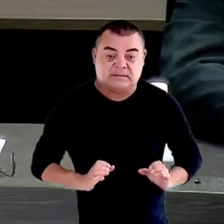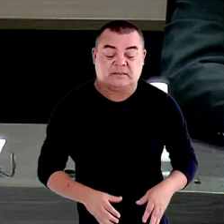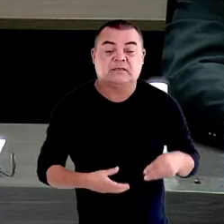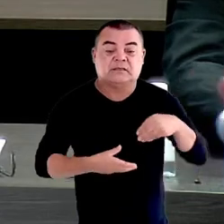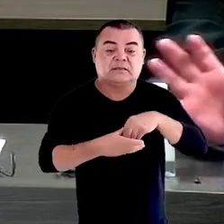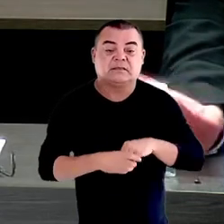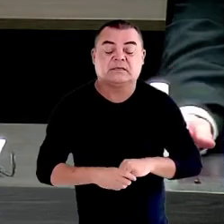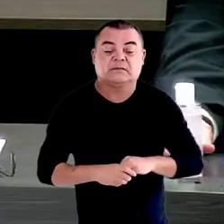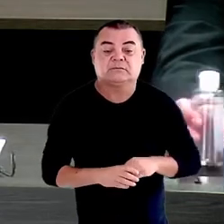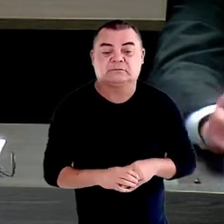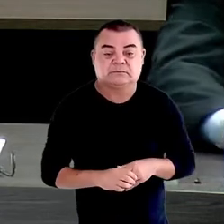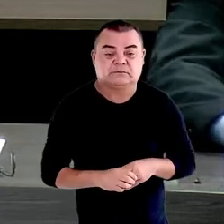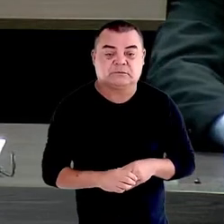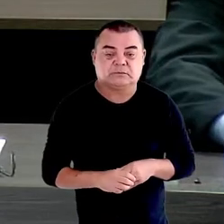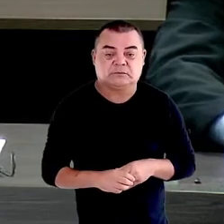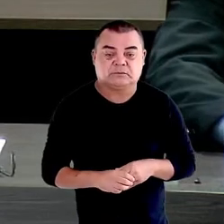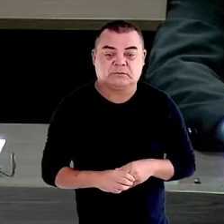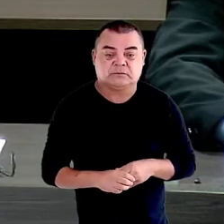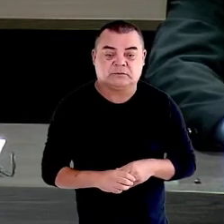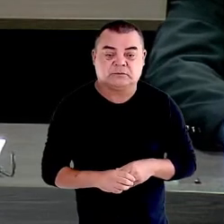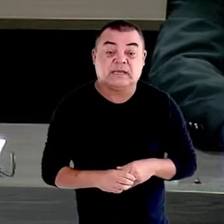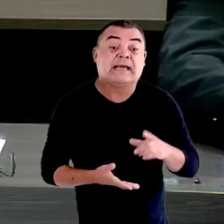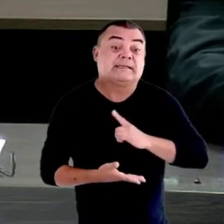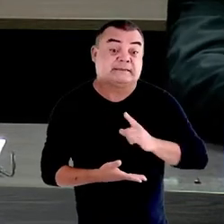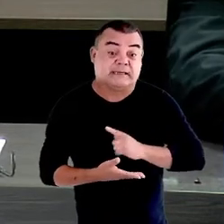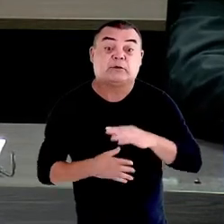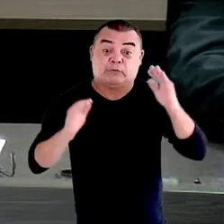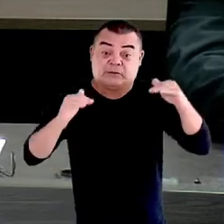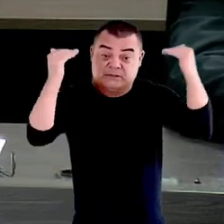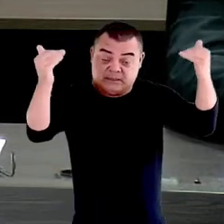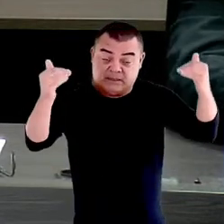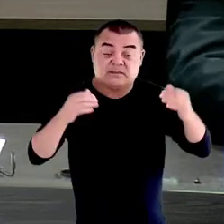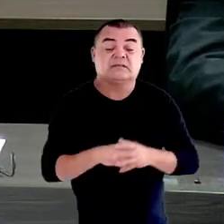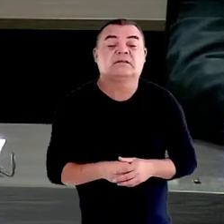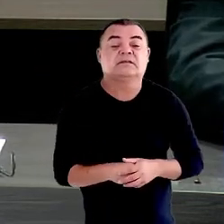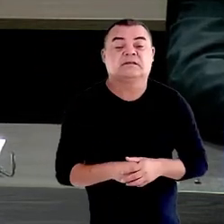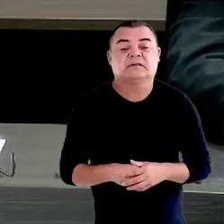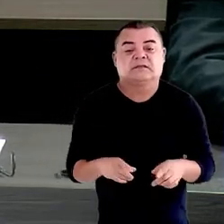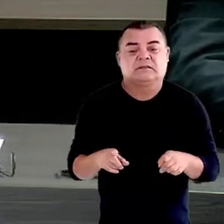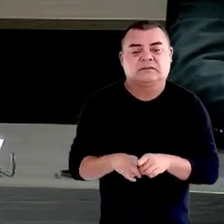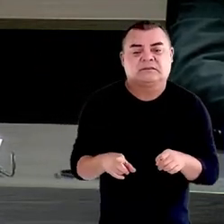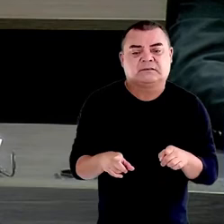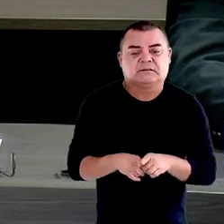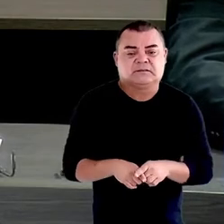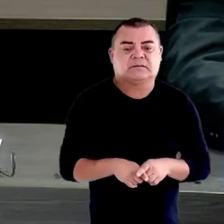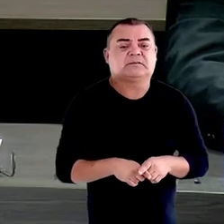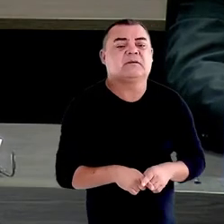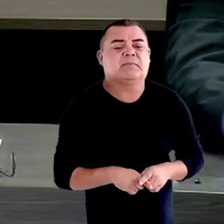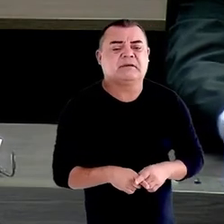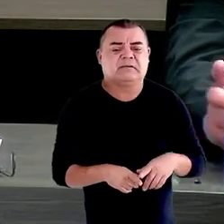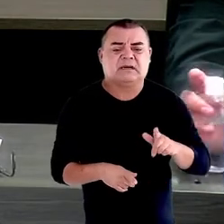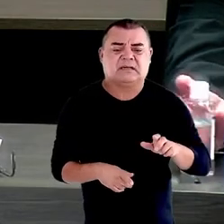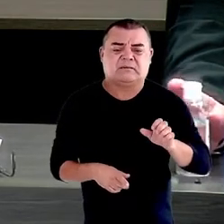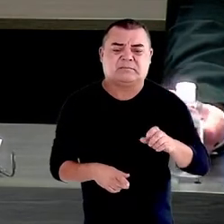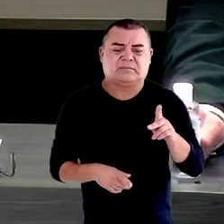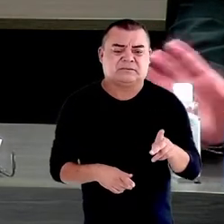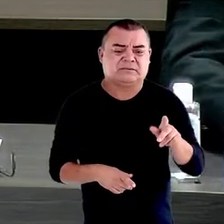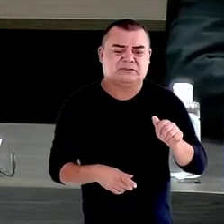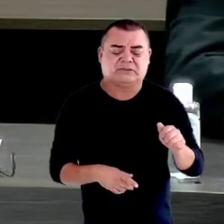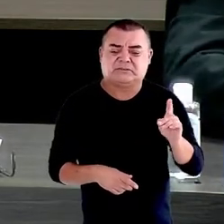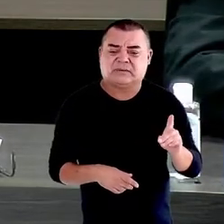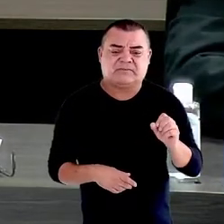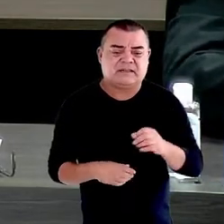tendo, vossa excelência, também o legado do seu pai, que foi um grande brasileiro e que dedicou a sua vida